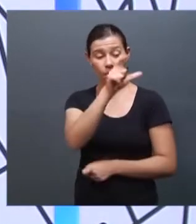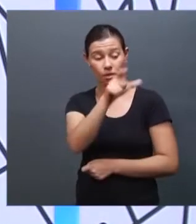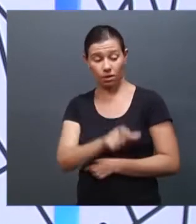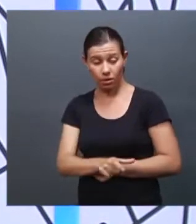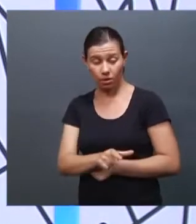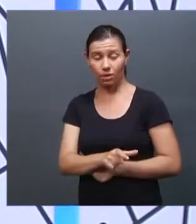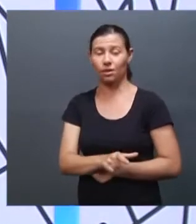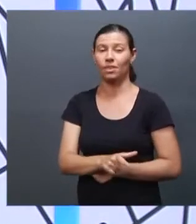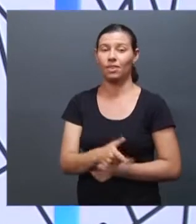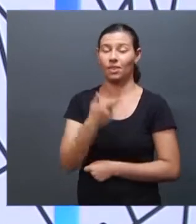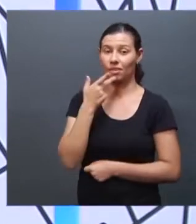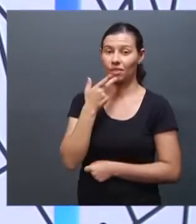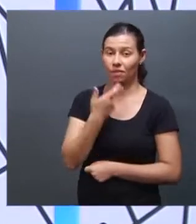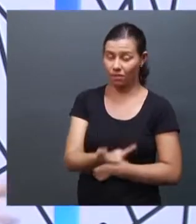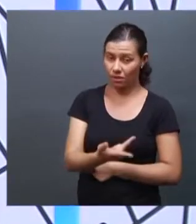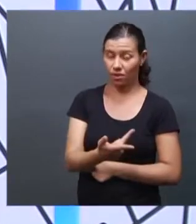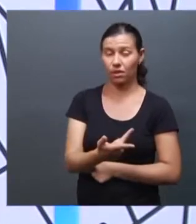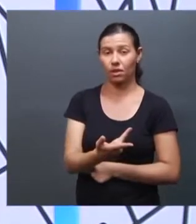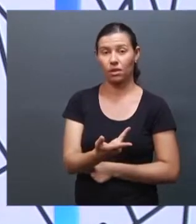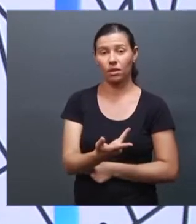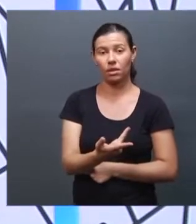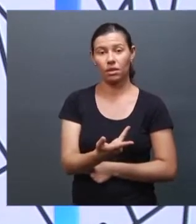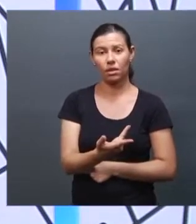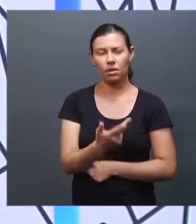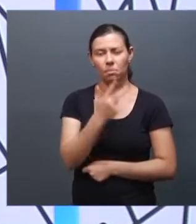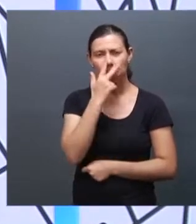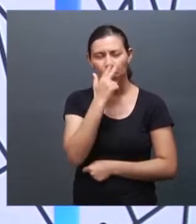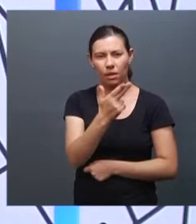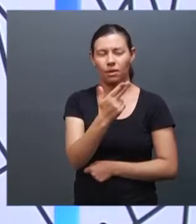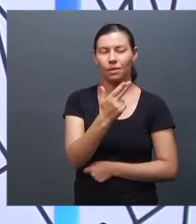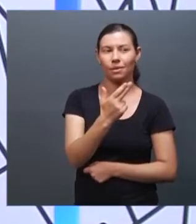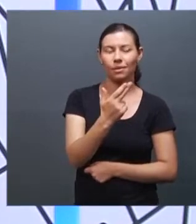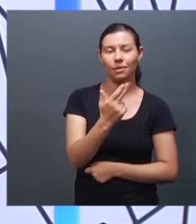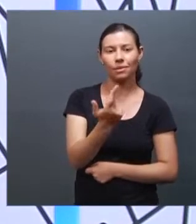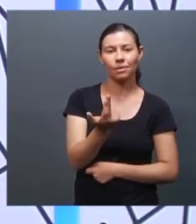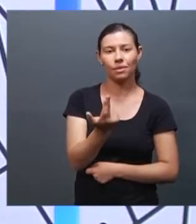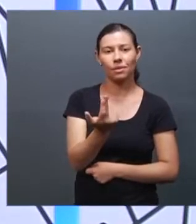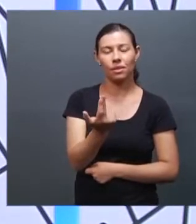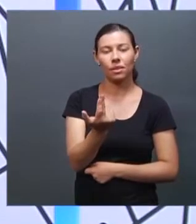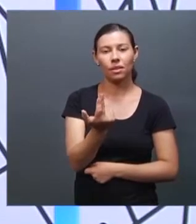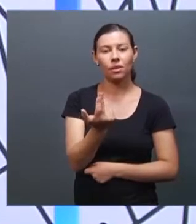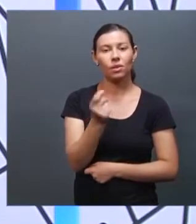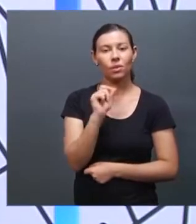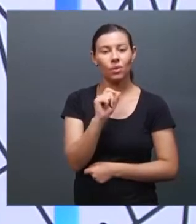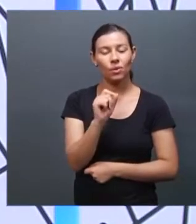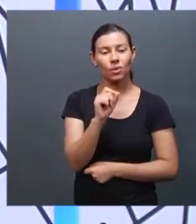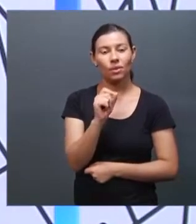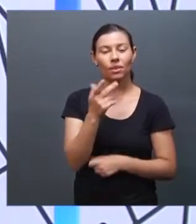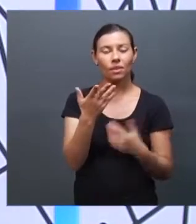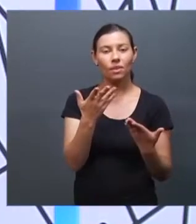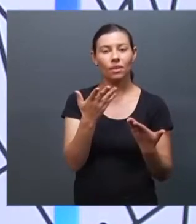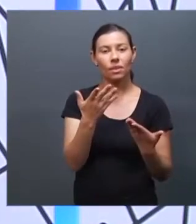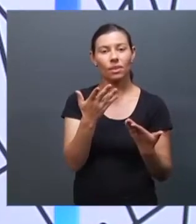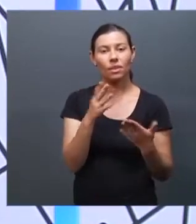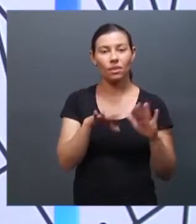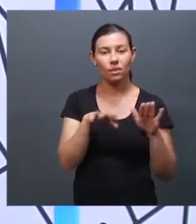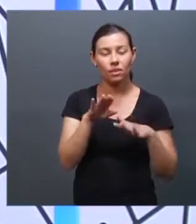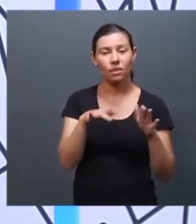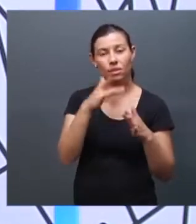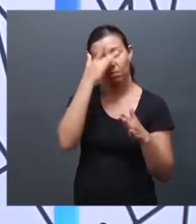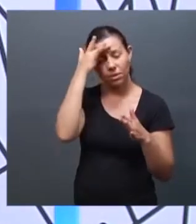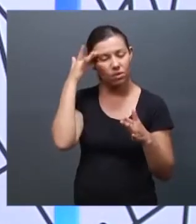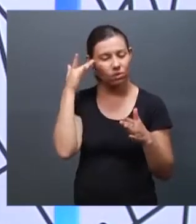falas cotidianas, que parecem não são violentas, produzem e justificam ações violentas. Então, quando uma